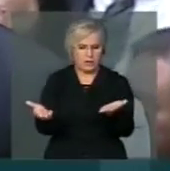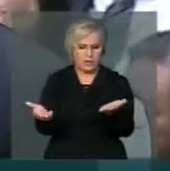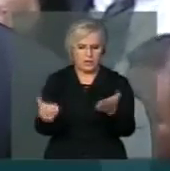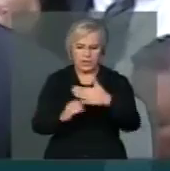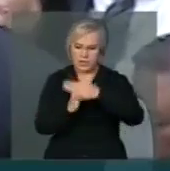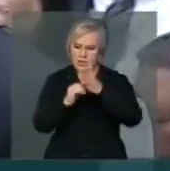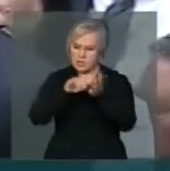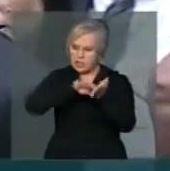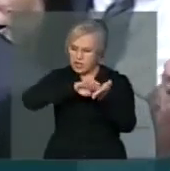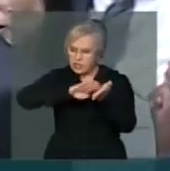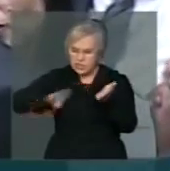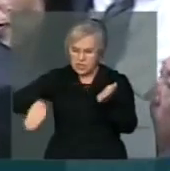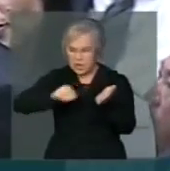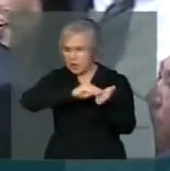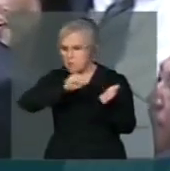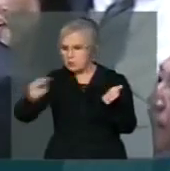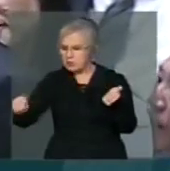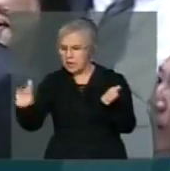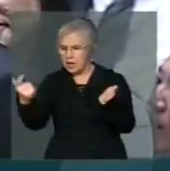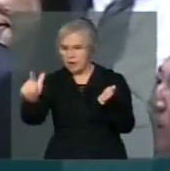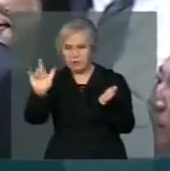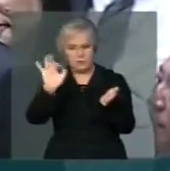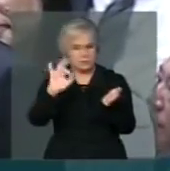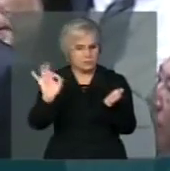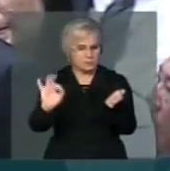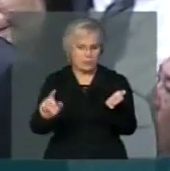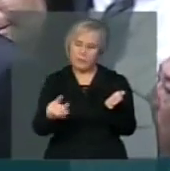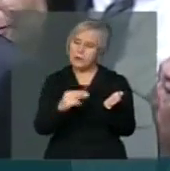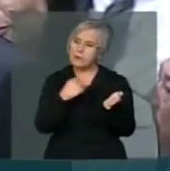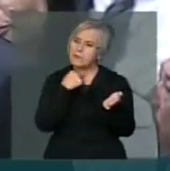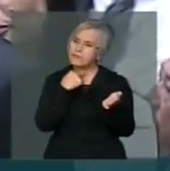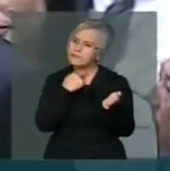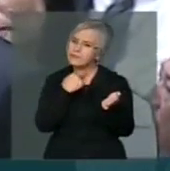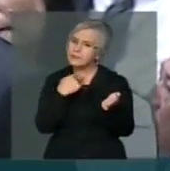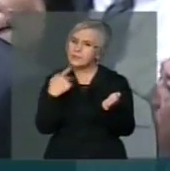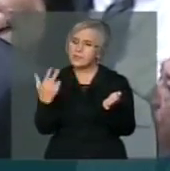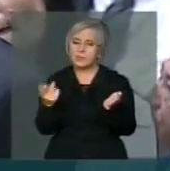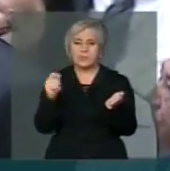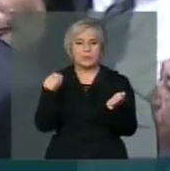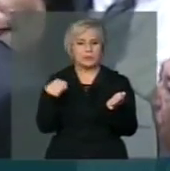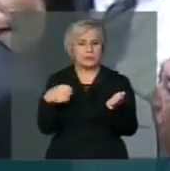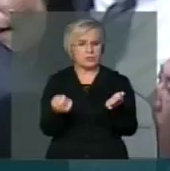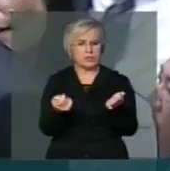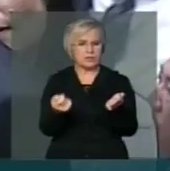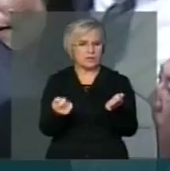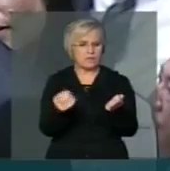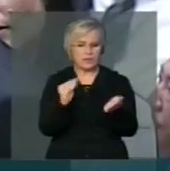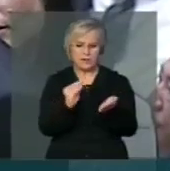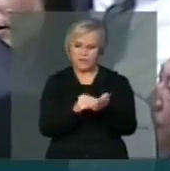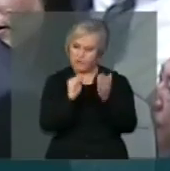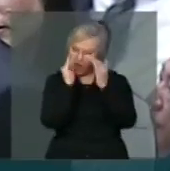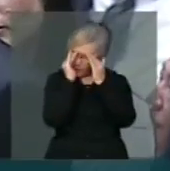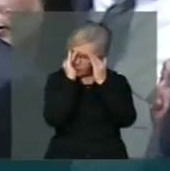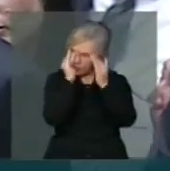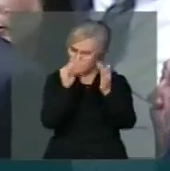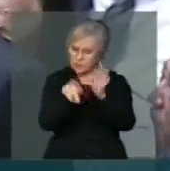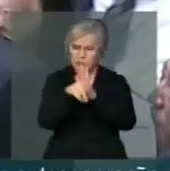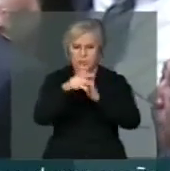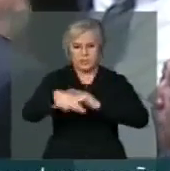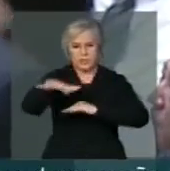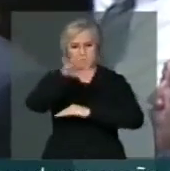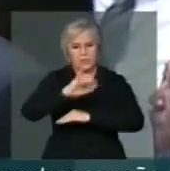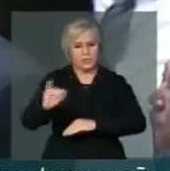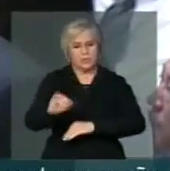empresas grandes e pequenas também do polo industrial de Manaus, é não dar uma cara de respeito a uma região que é fundamental